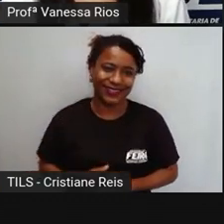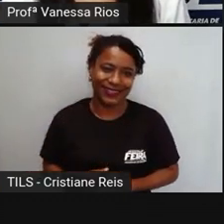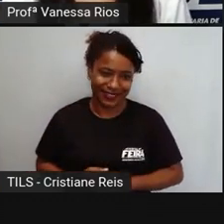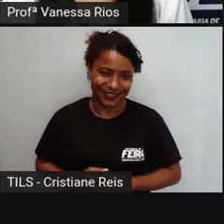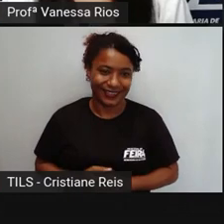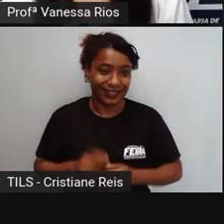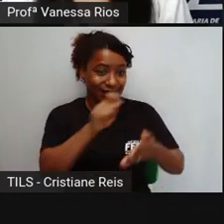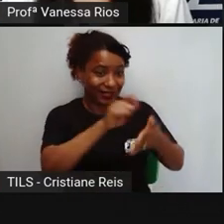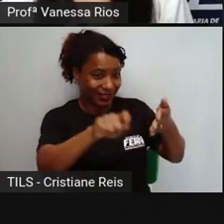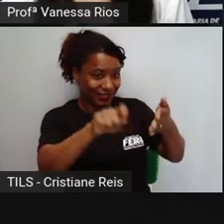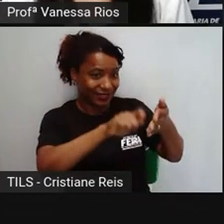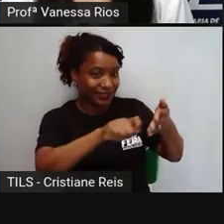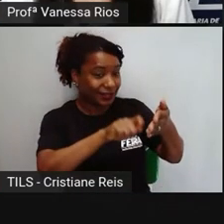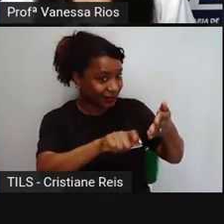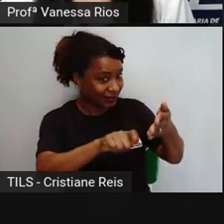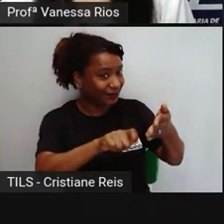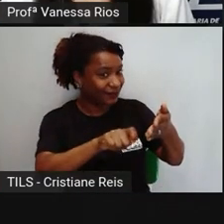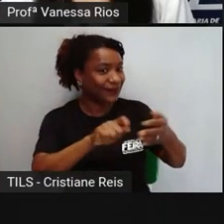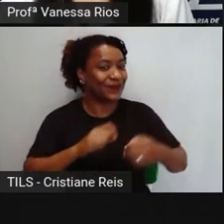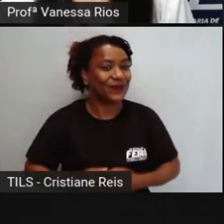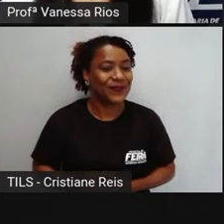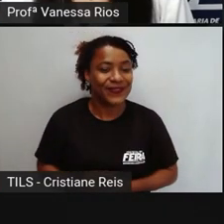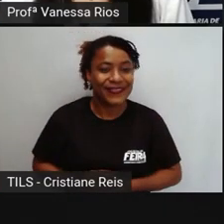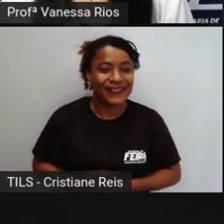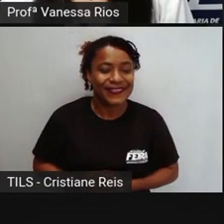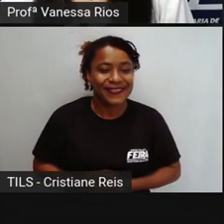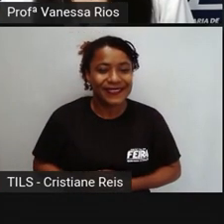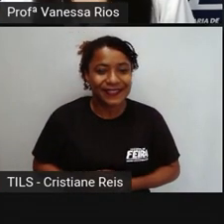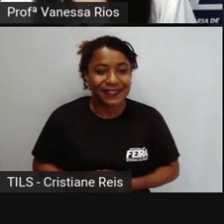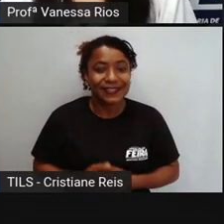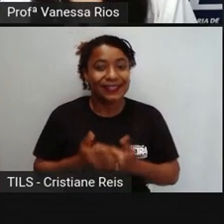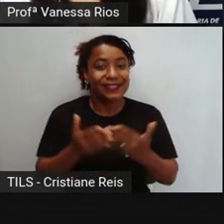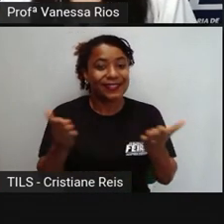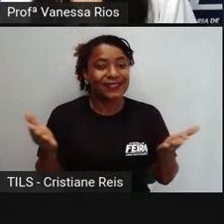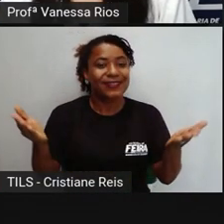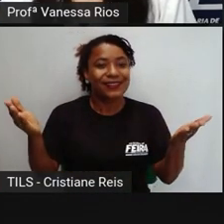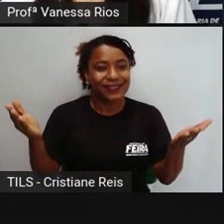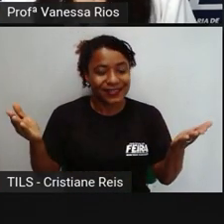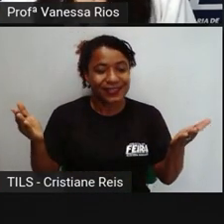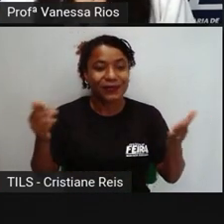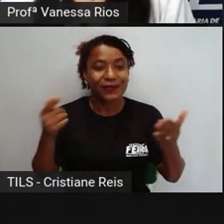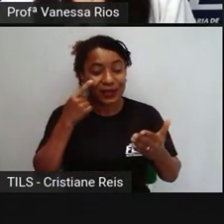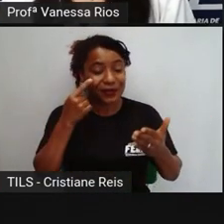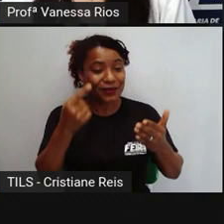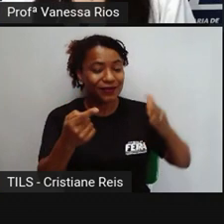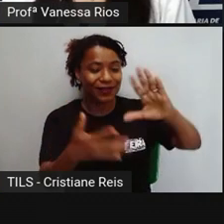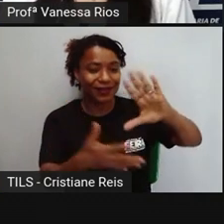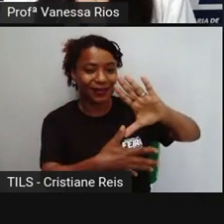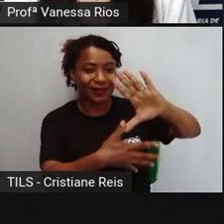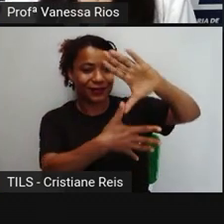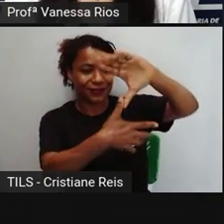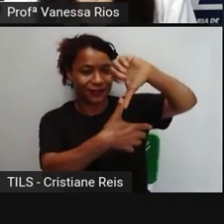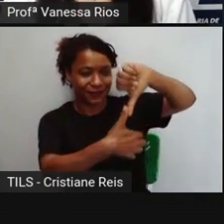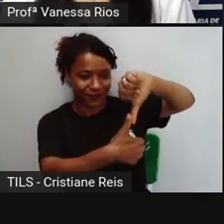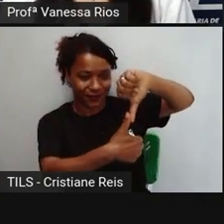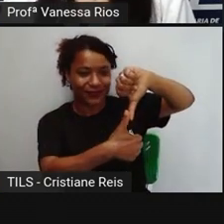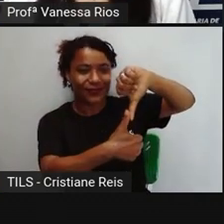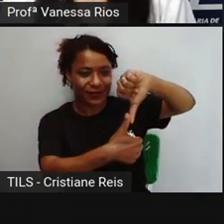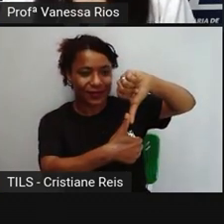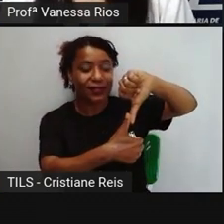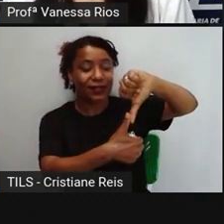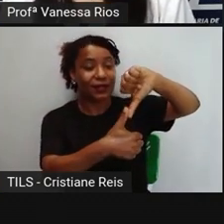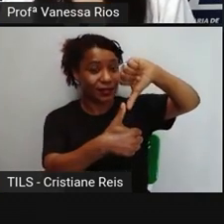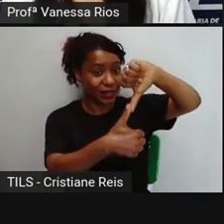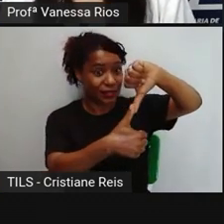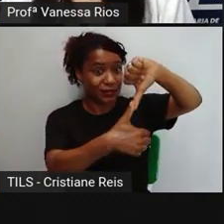escrita. E aí nós chegamos aí na América Central, né, na América do Sul, e a gente